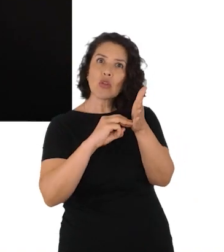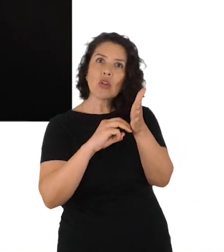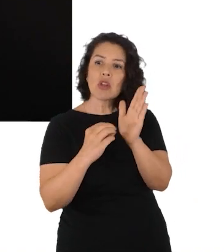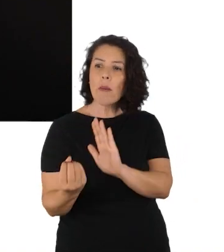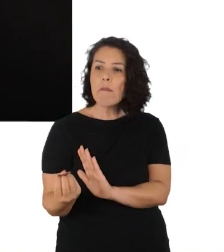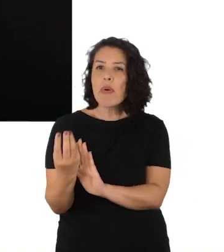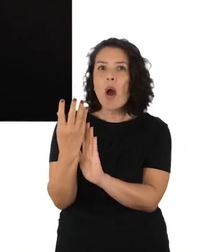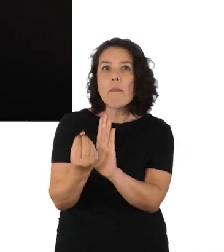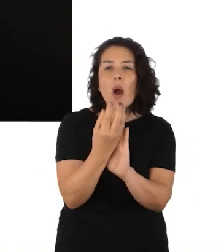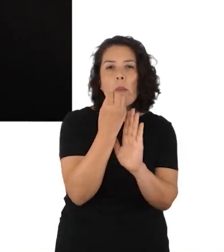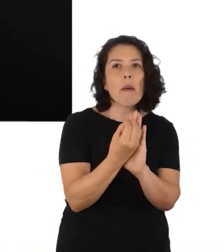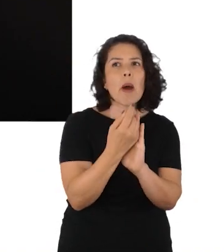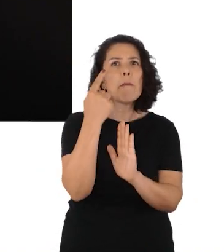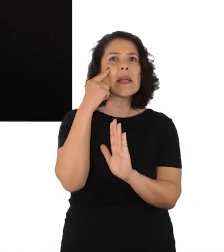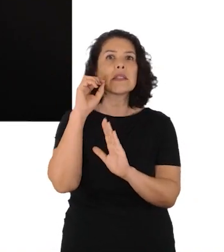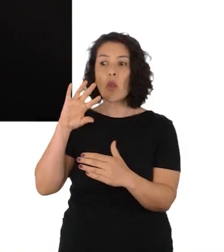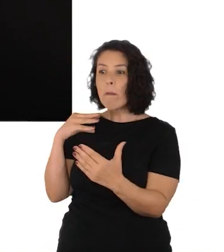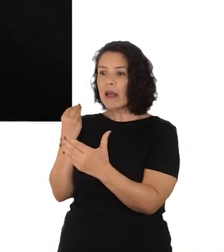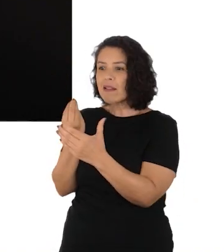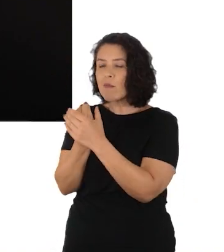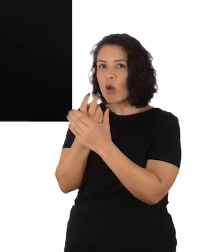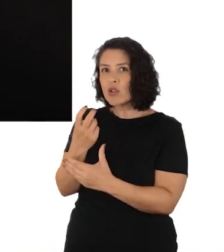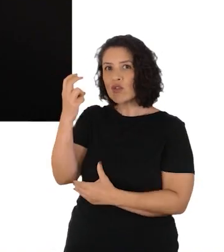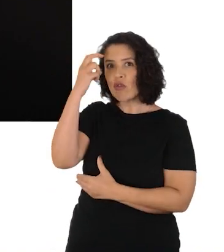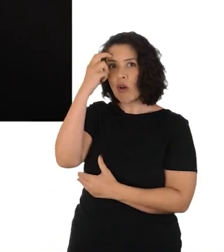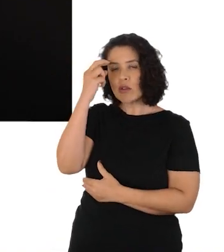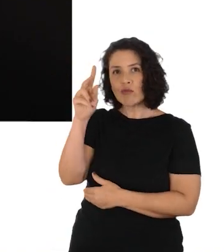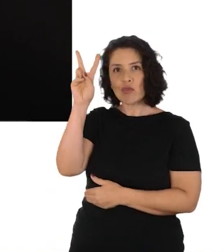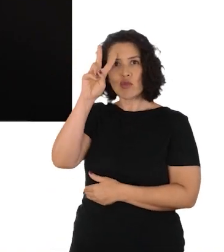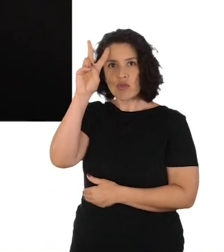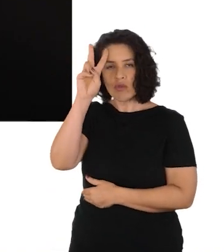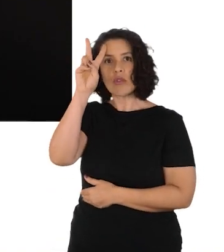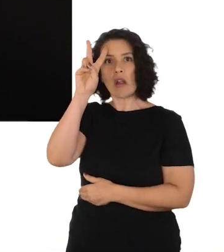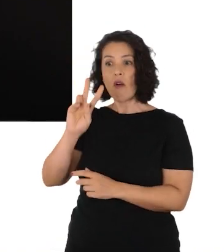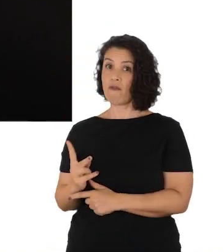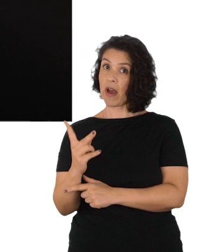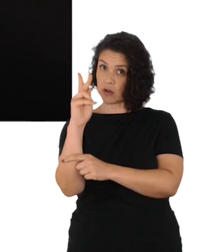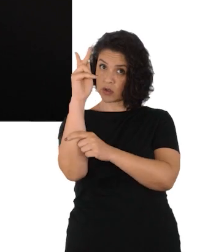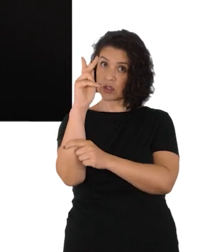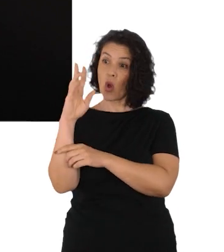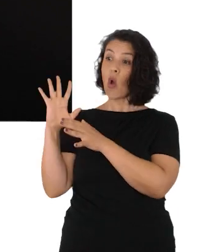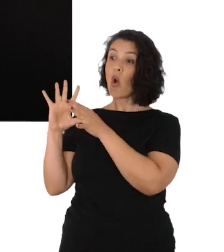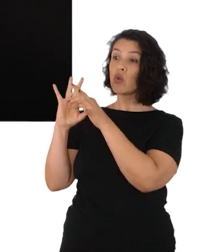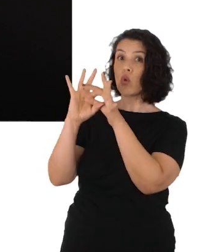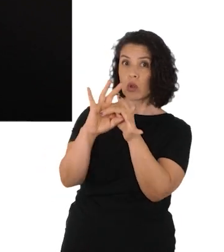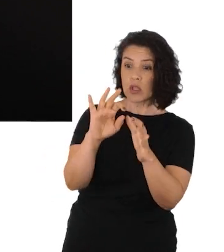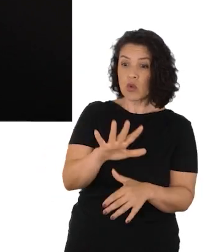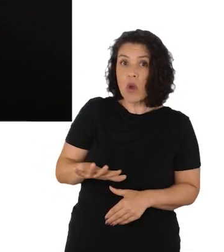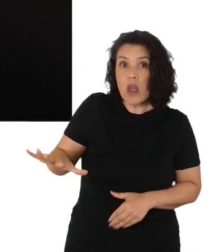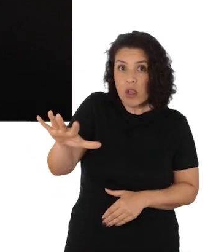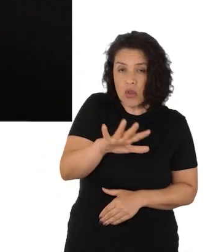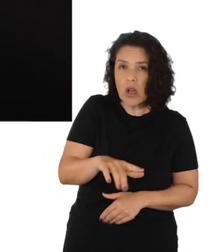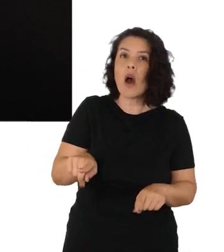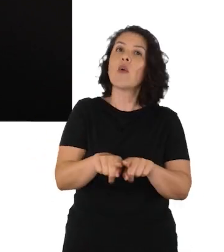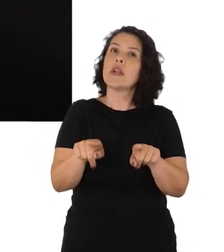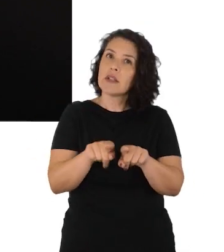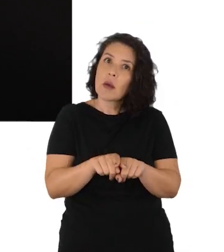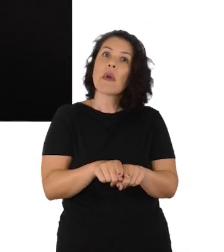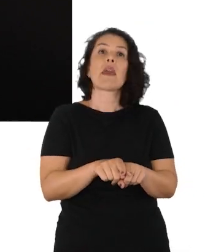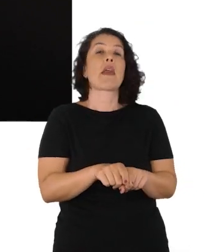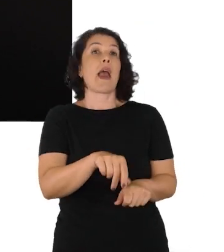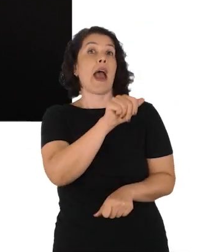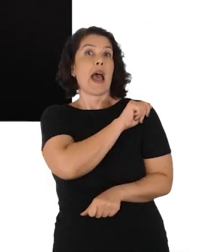foi incentivar o desenvolvimento de metodologias para a valorização do patrimônio histórico e cultural no contexto